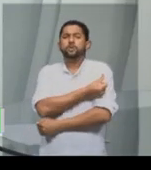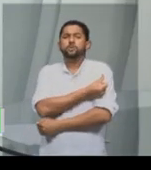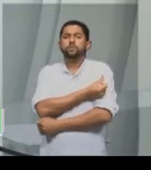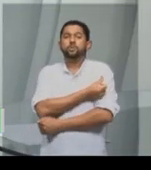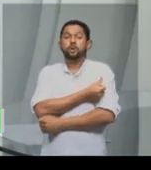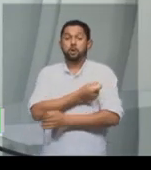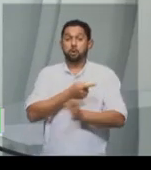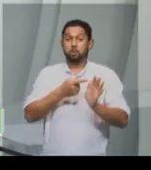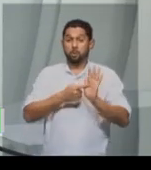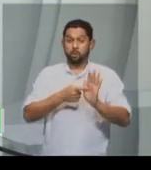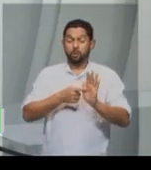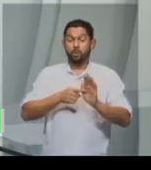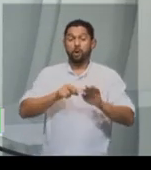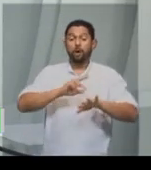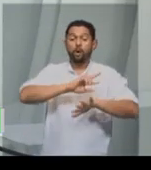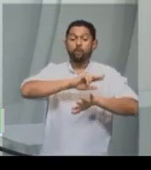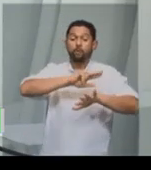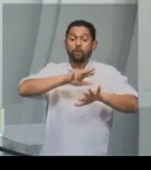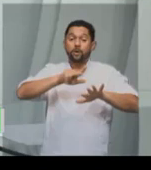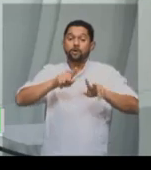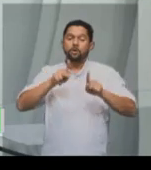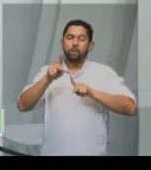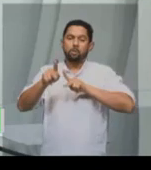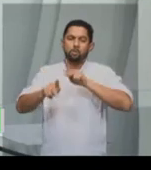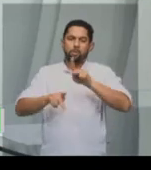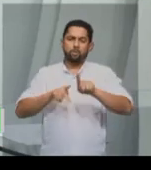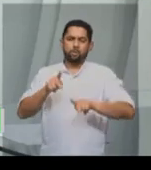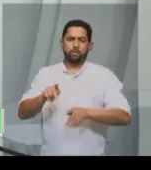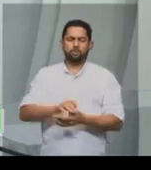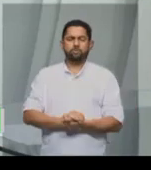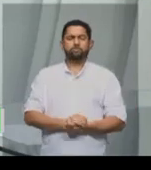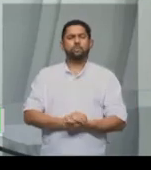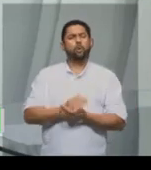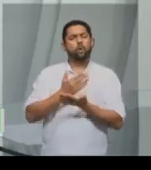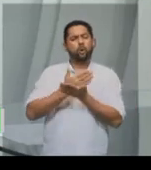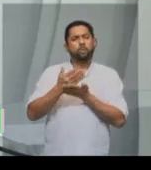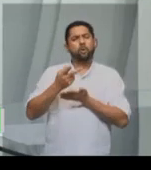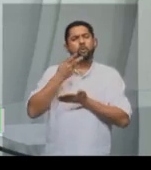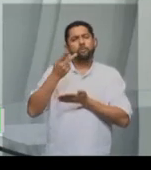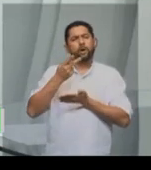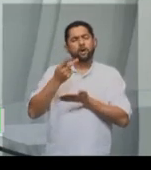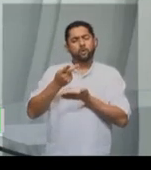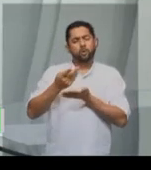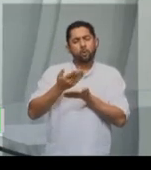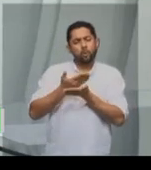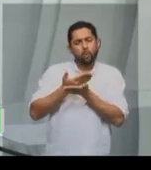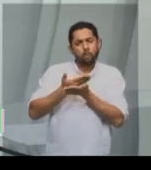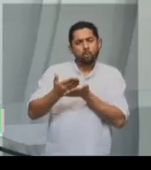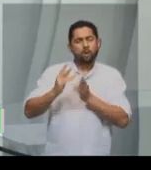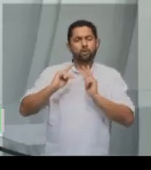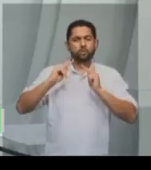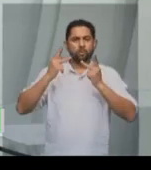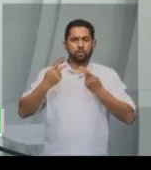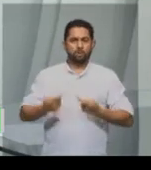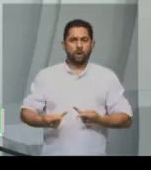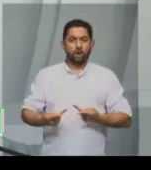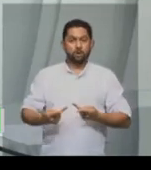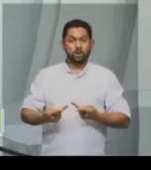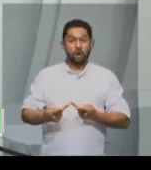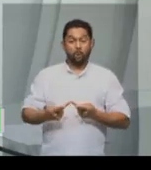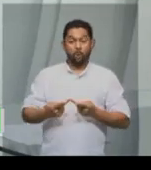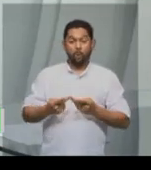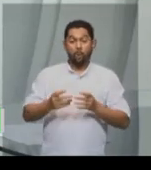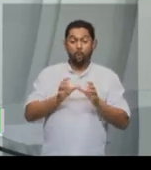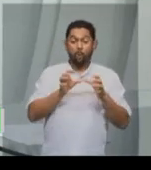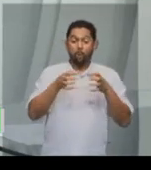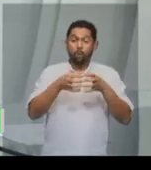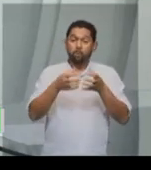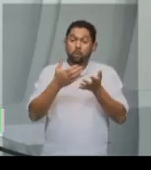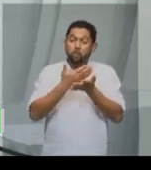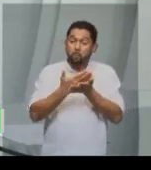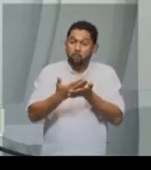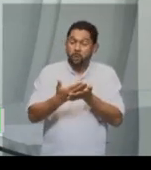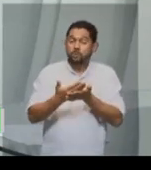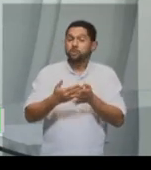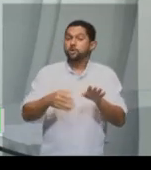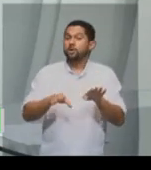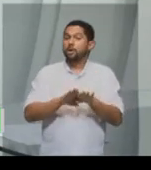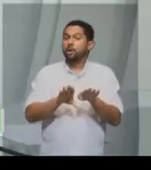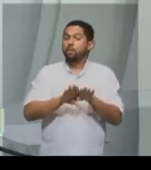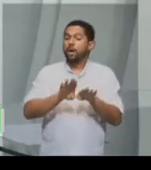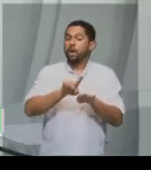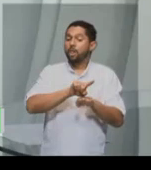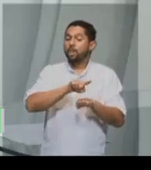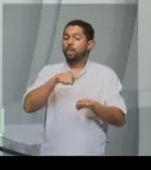diversidade entre povos. Começamos falando sobre as origens da humanidade, como surgiram as primeiras sociedades e depois